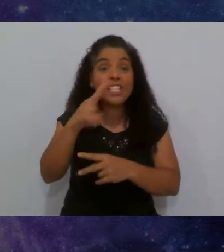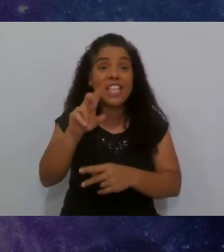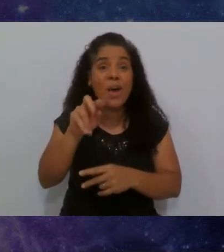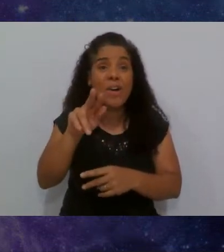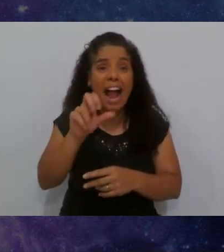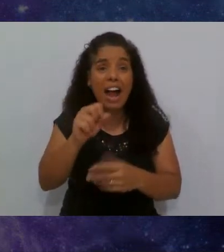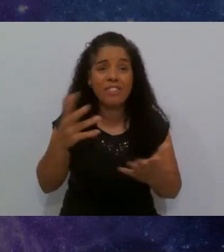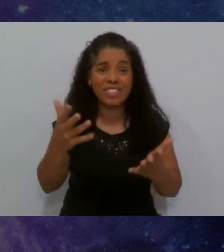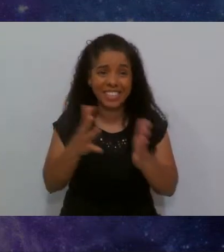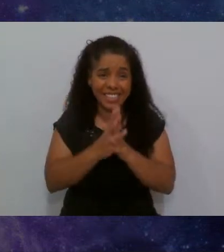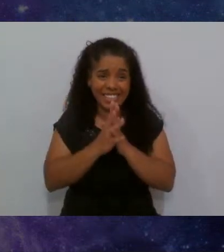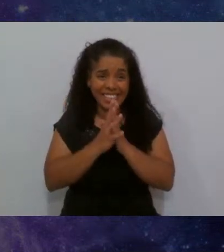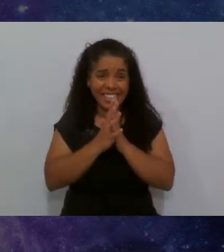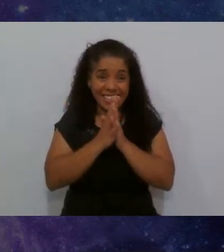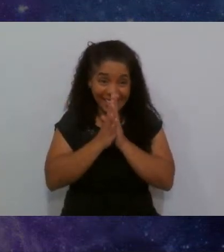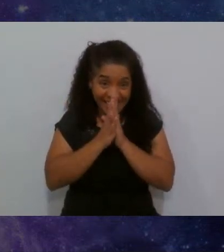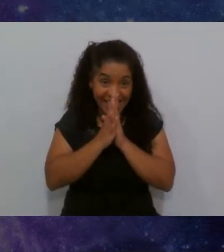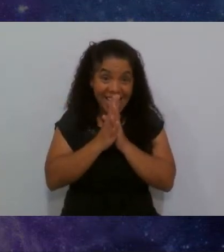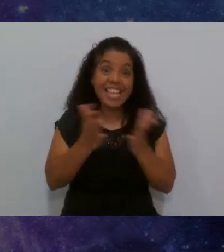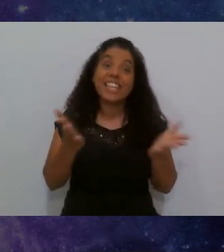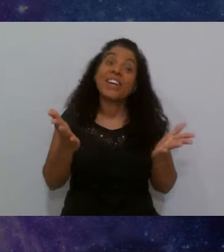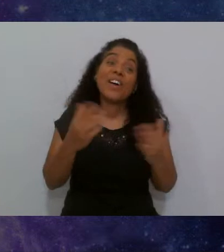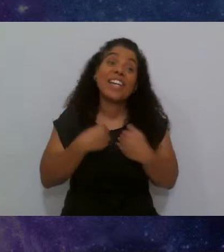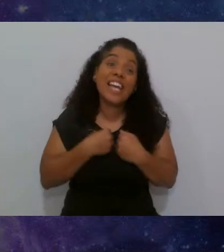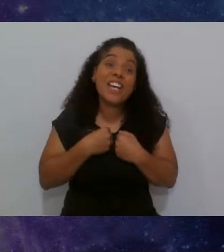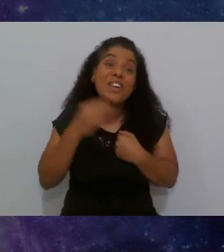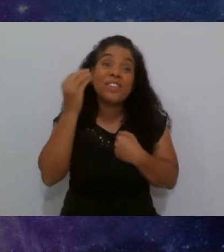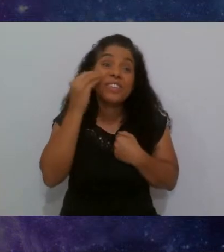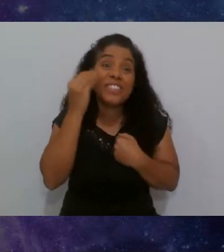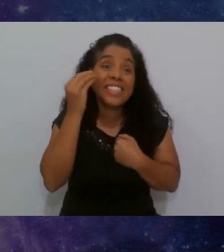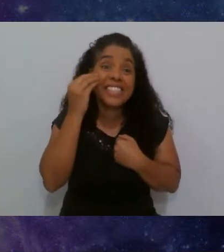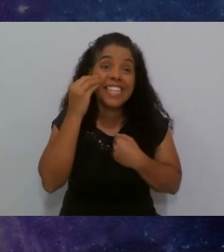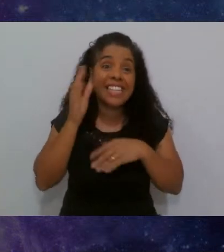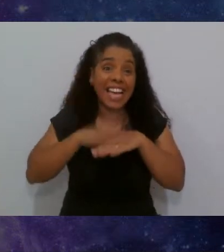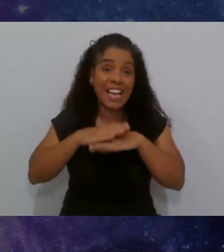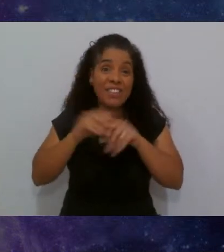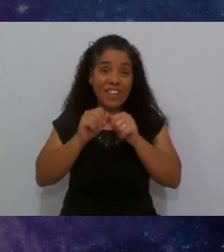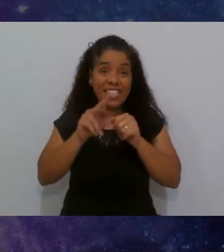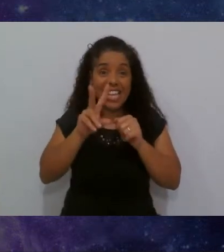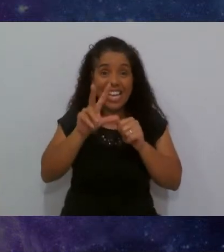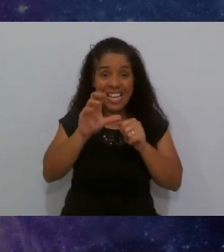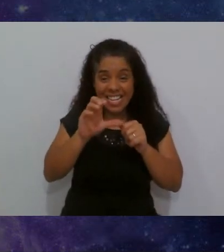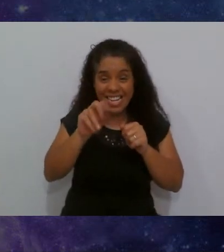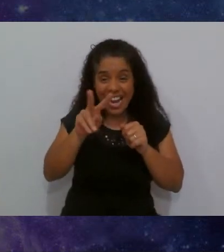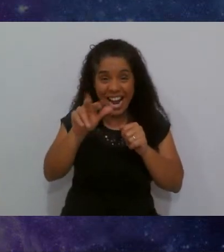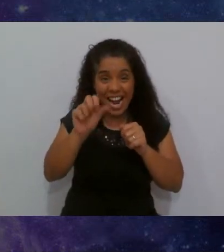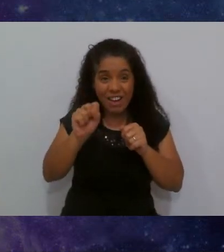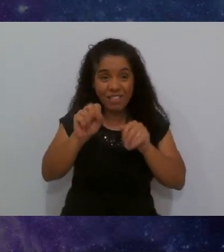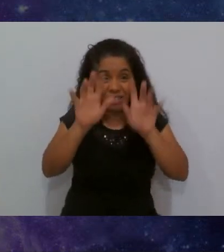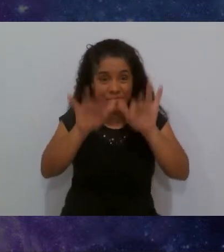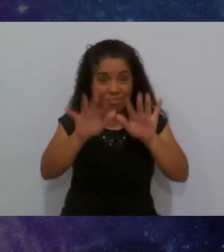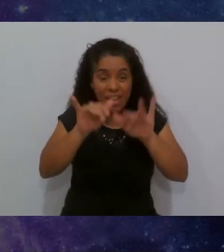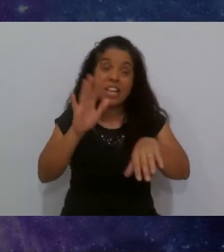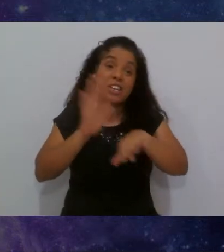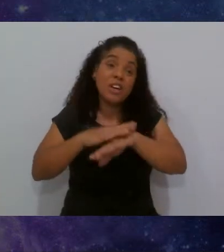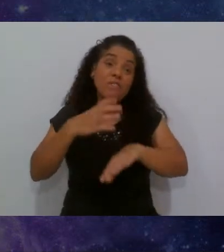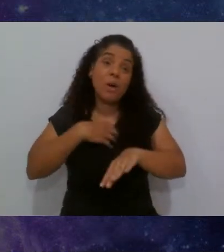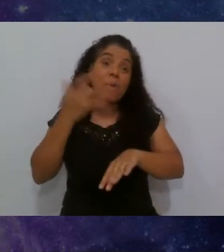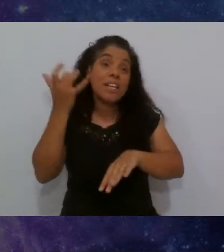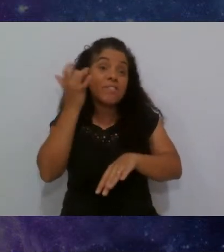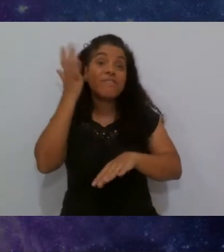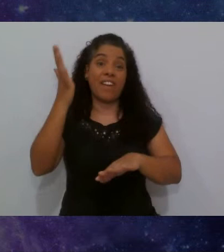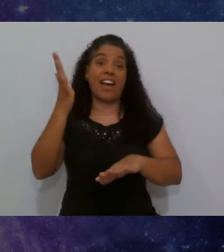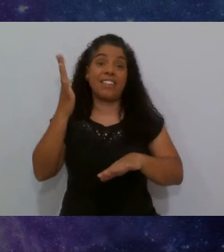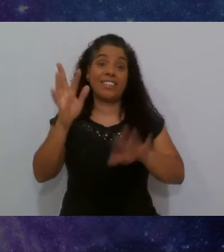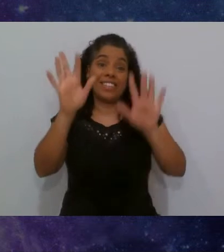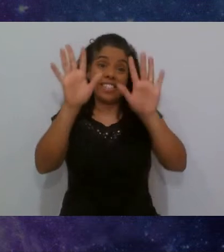Cara, eu tentei fazer ele da forma que ficasse mais fácil de ser preenchido,